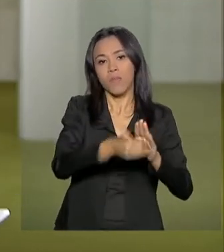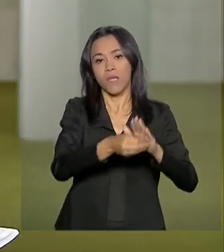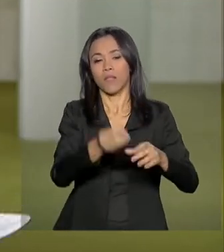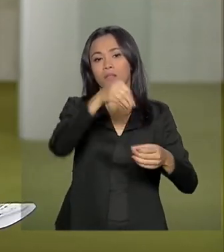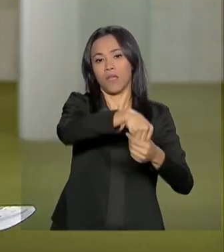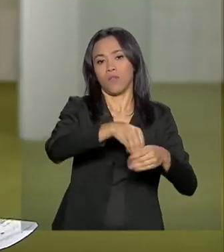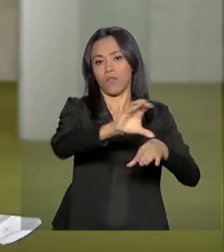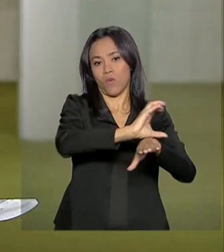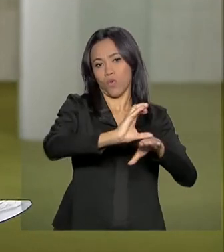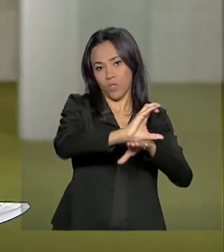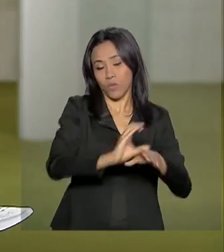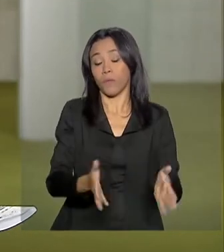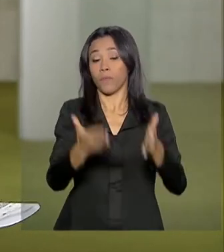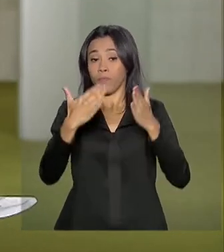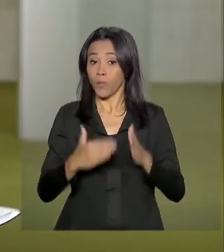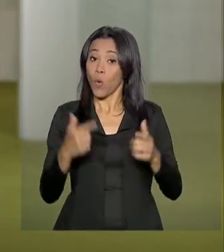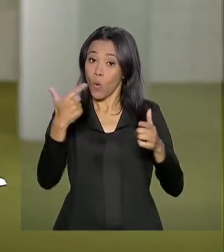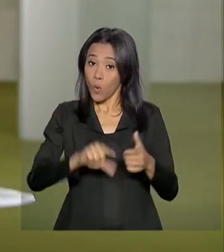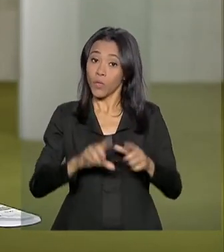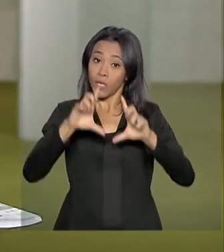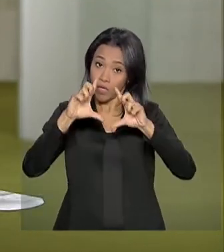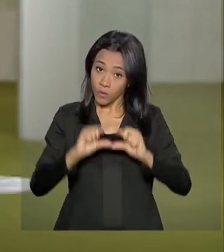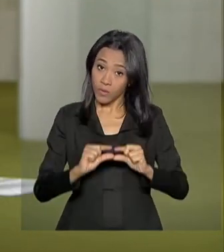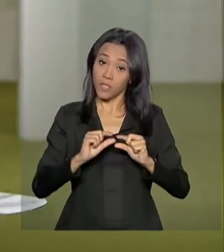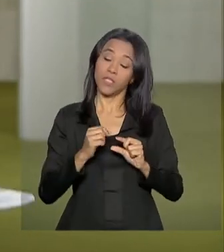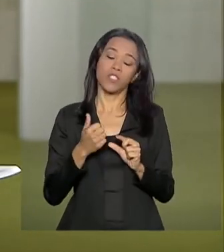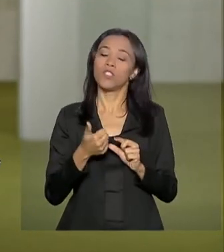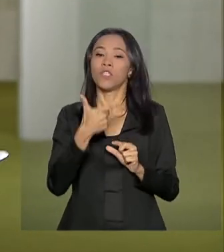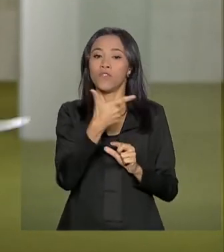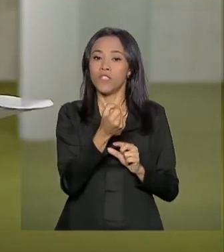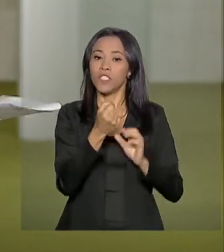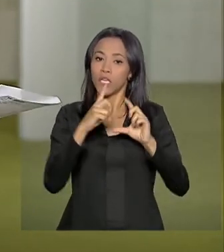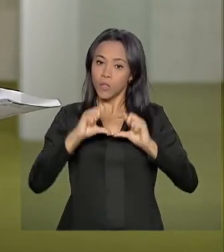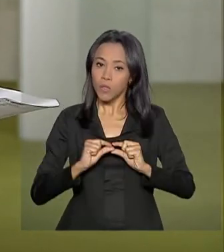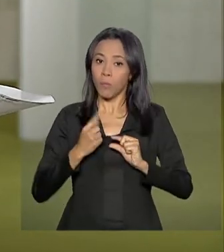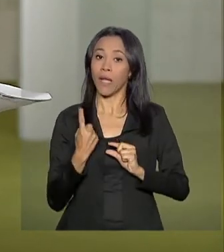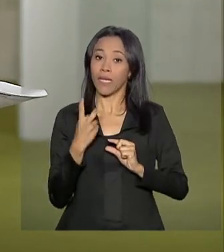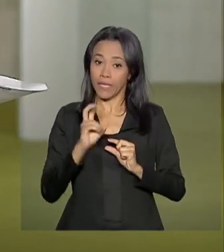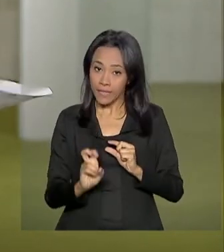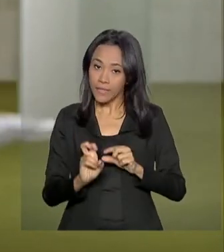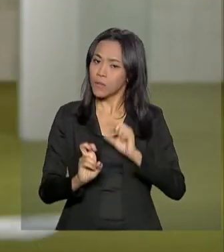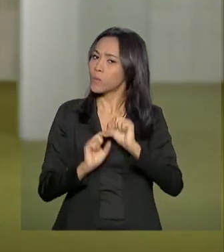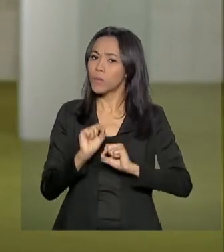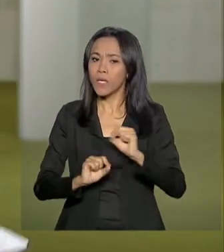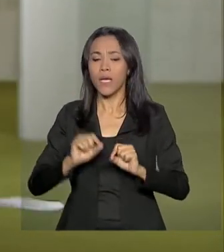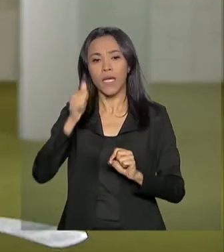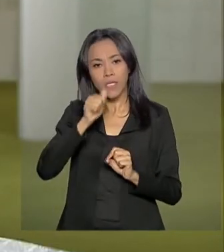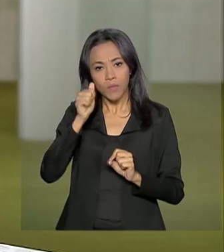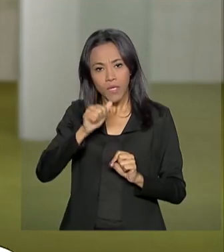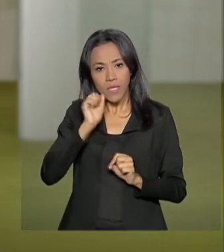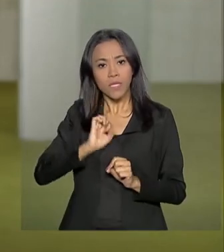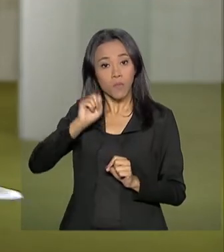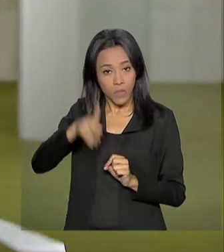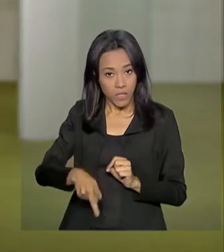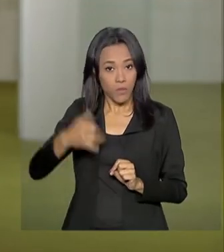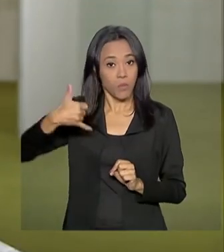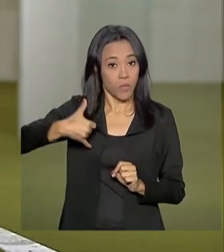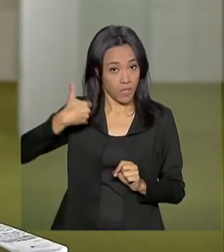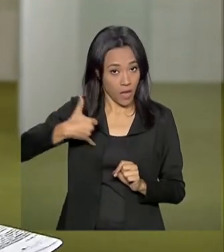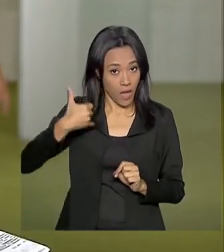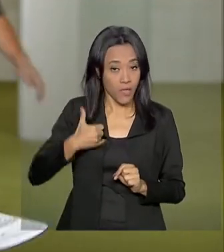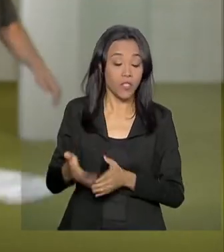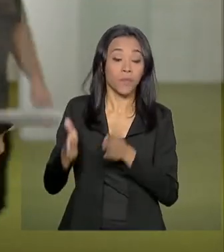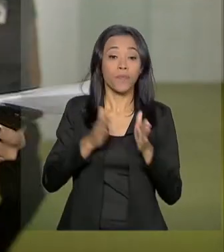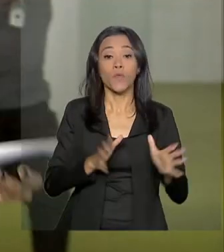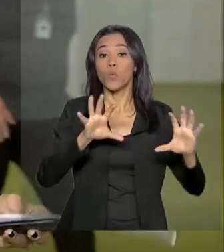reduzido também de 20 para 15 anos o tempo mínimo de contribuição para que as mulheres se aposentem por idade. No caso das